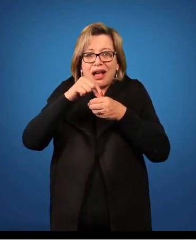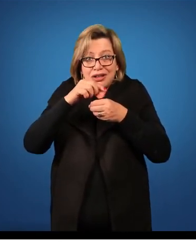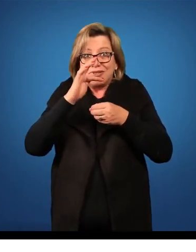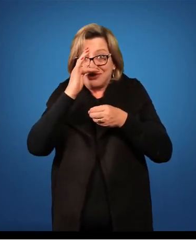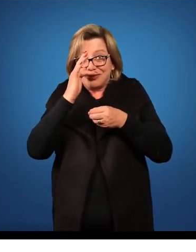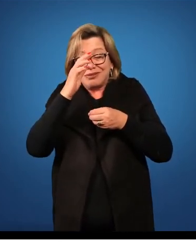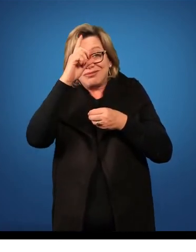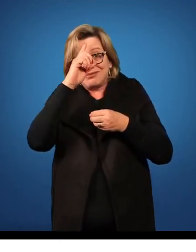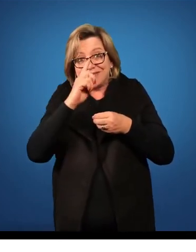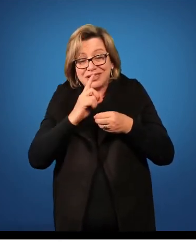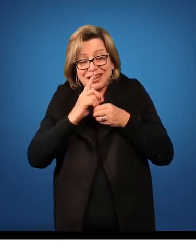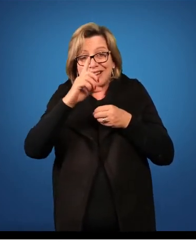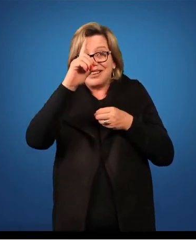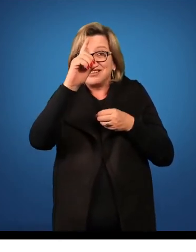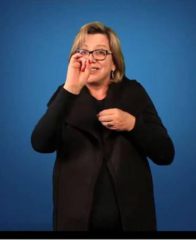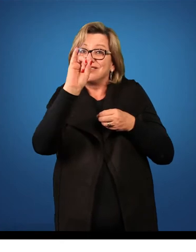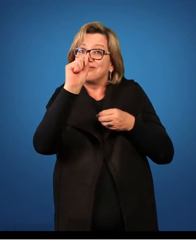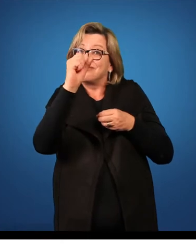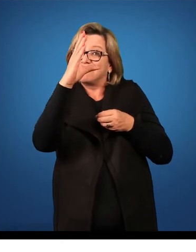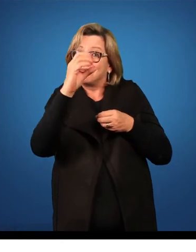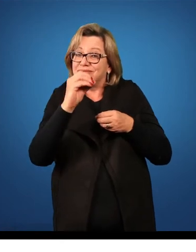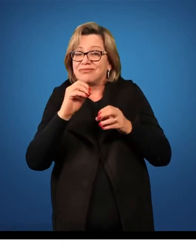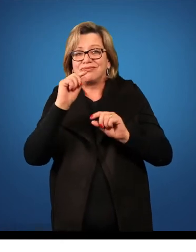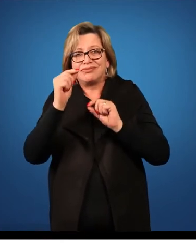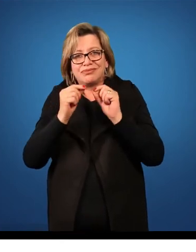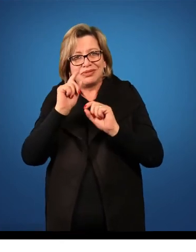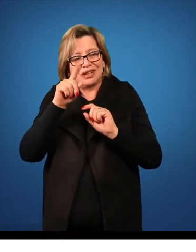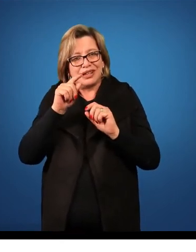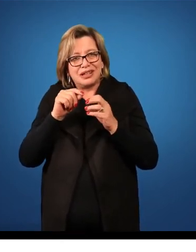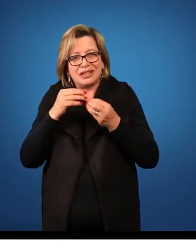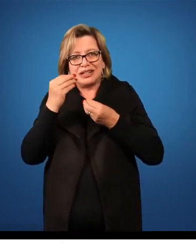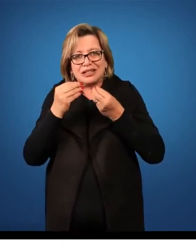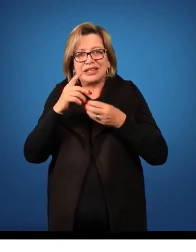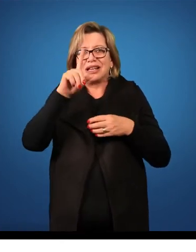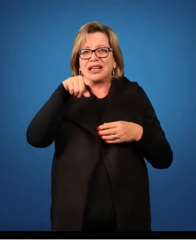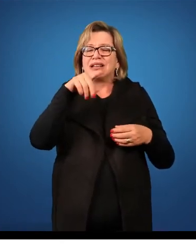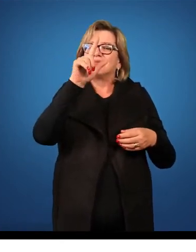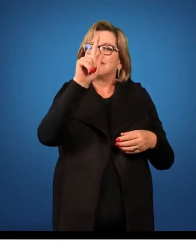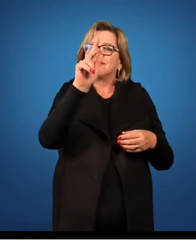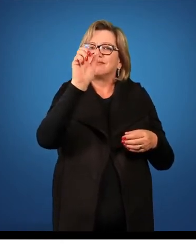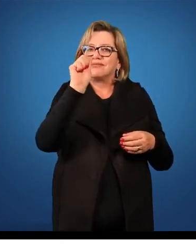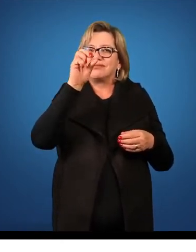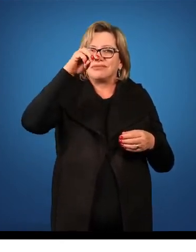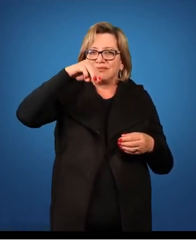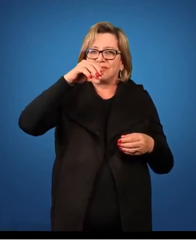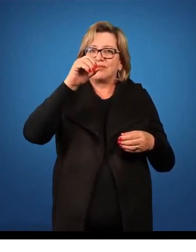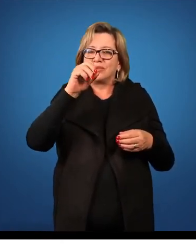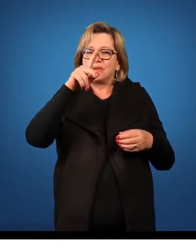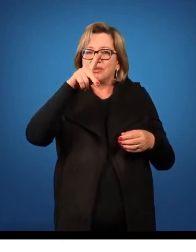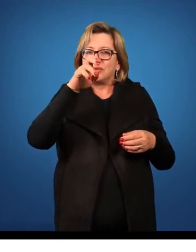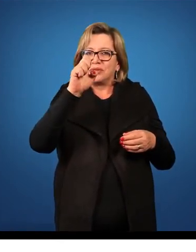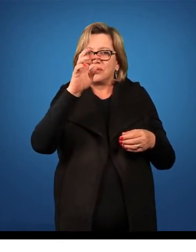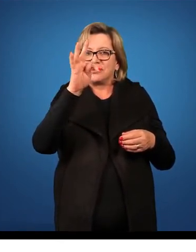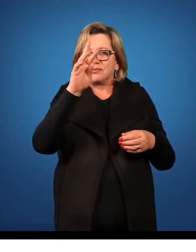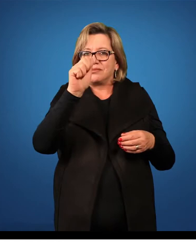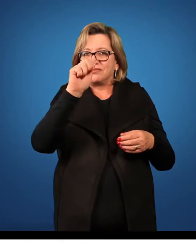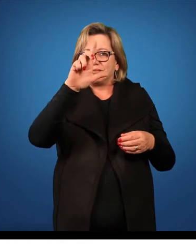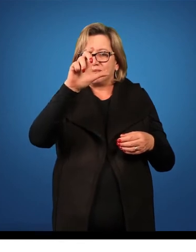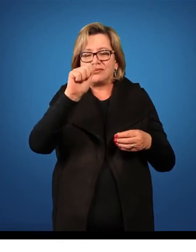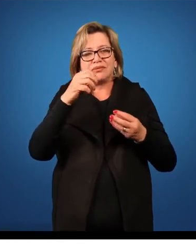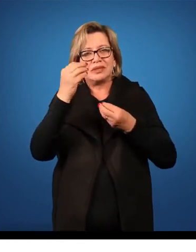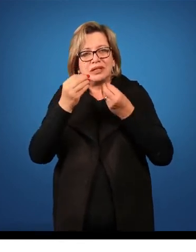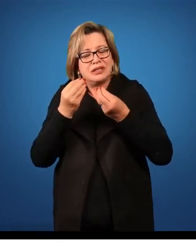Como a gente comentou nos grupos derivado, é uma planta gamopétala, é ovário ínfero, é um ovário